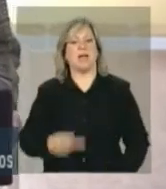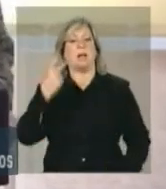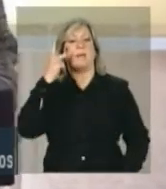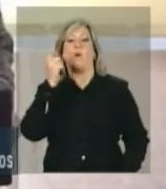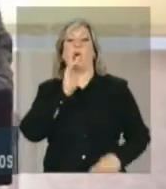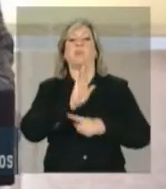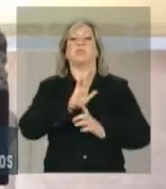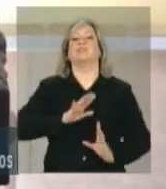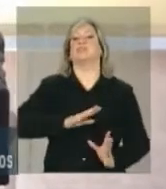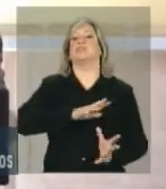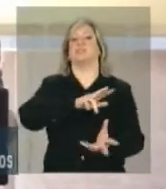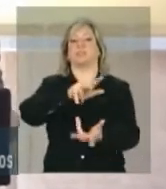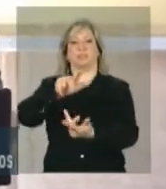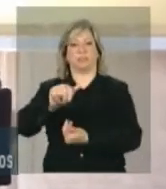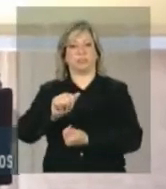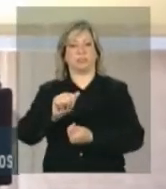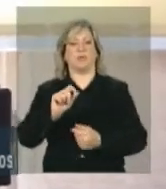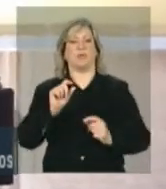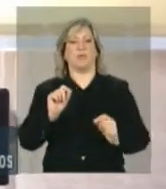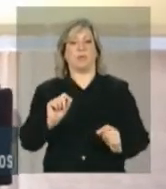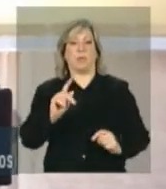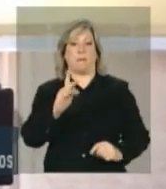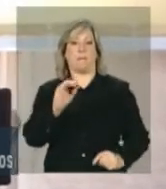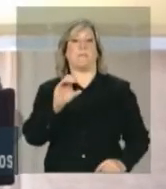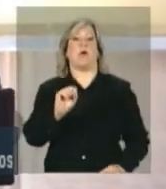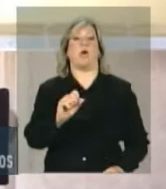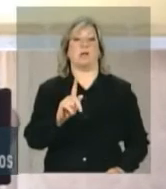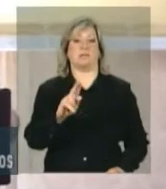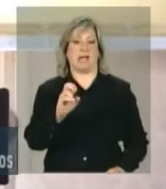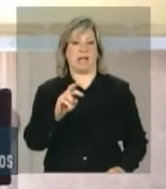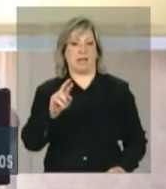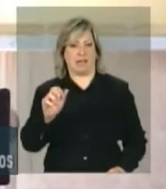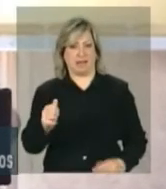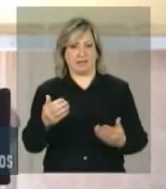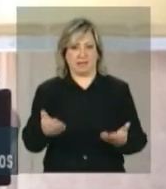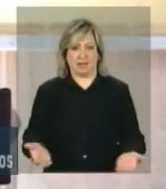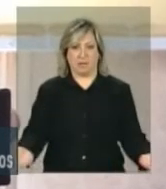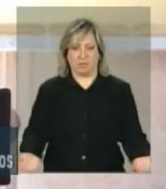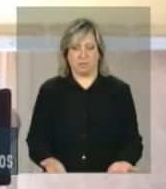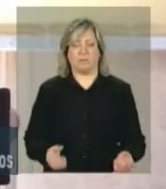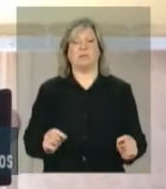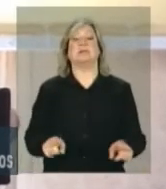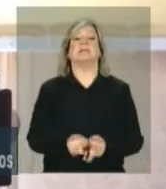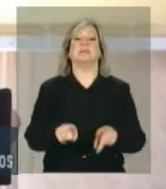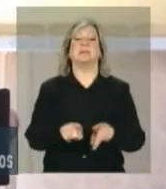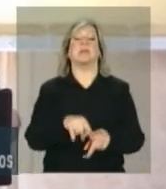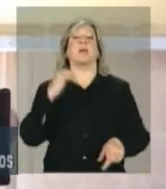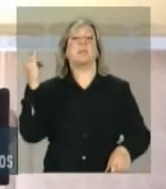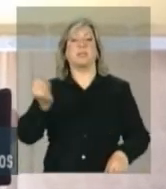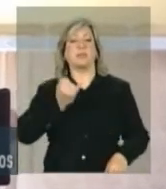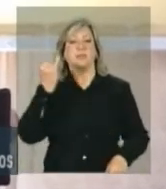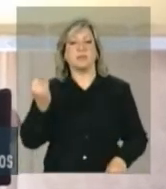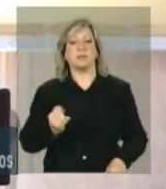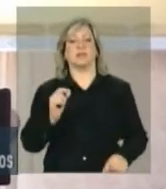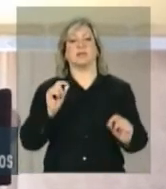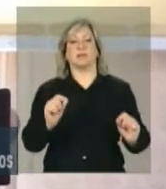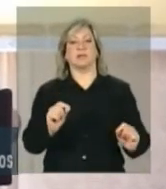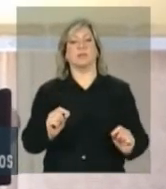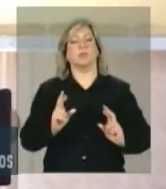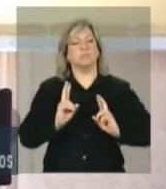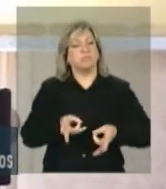humanidade no pós-guerra e a importância de manter a